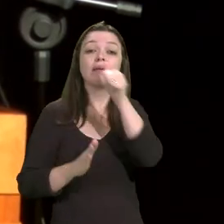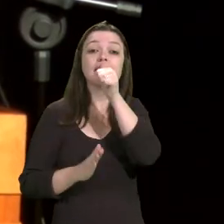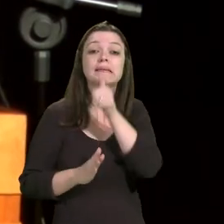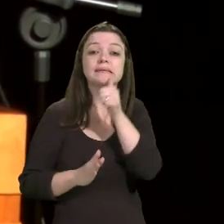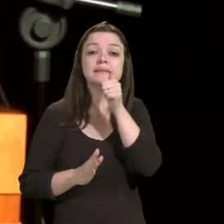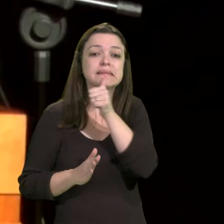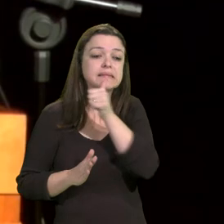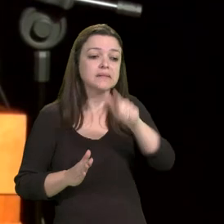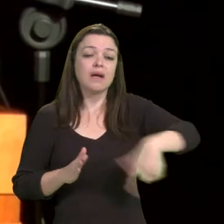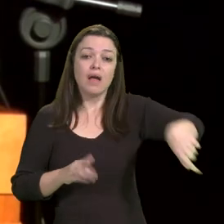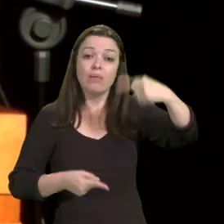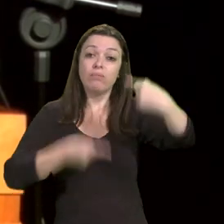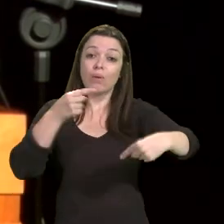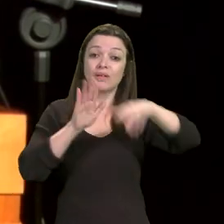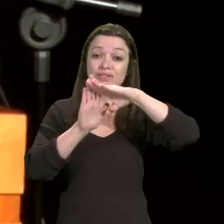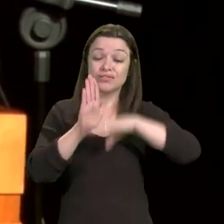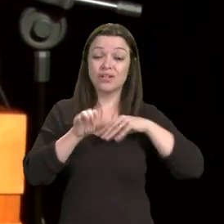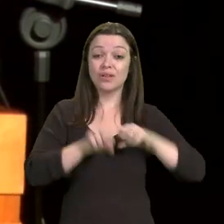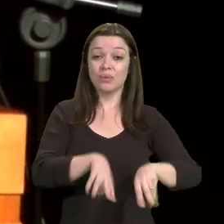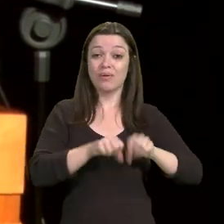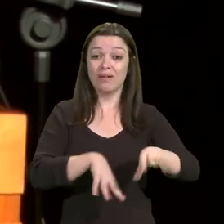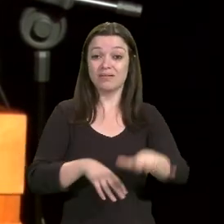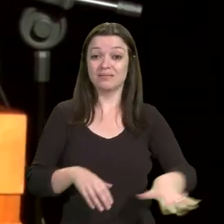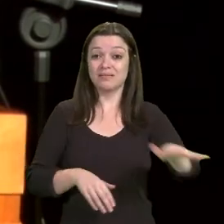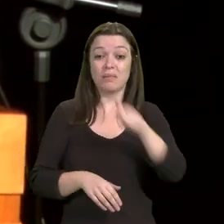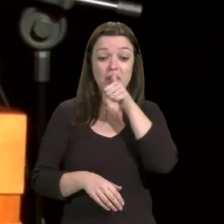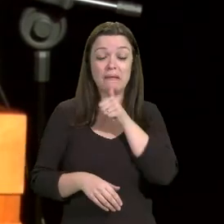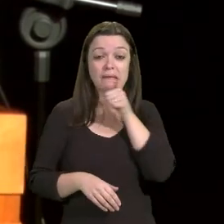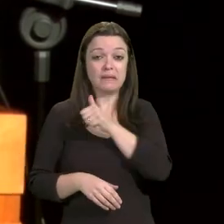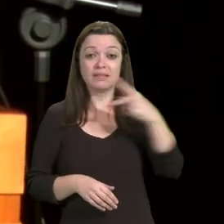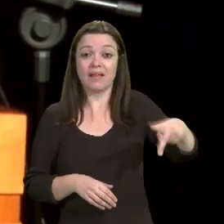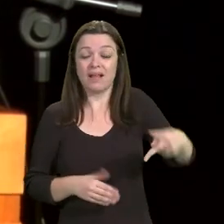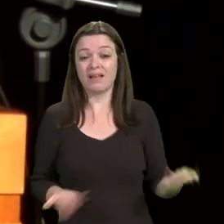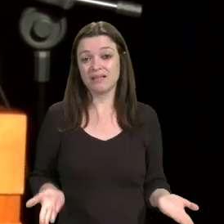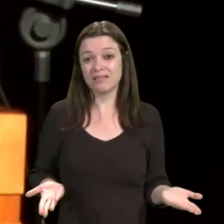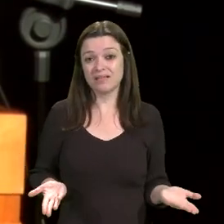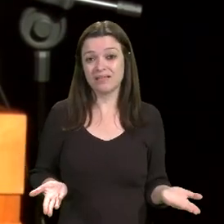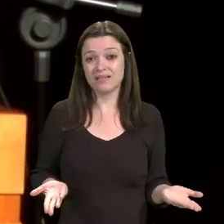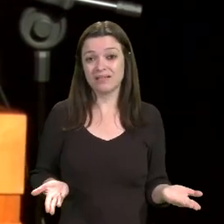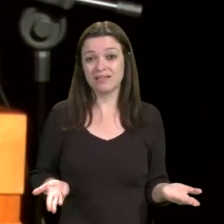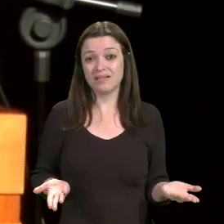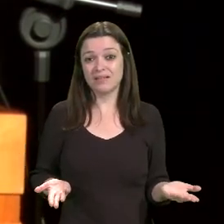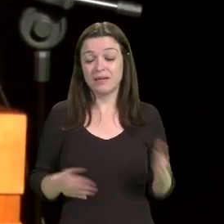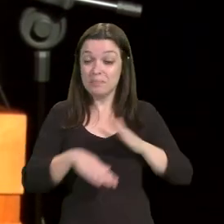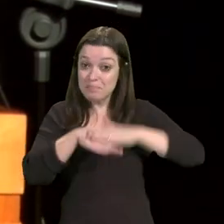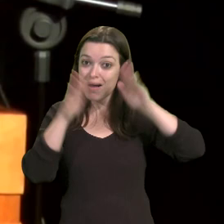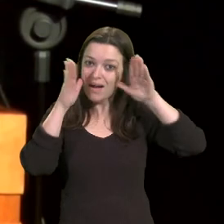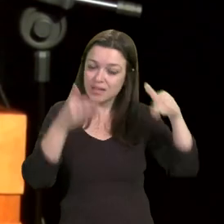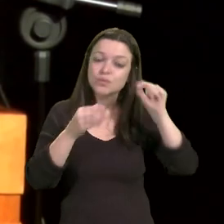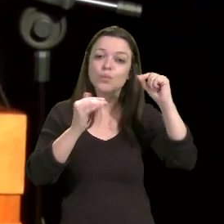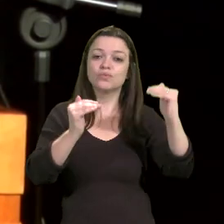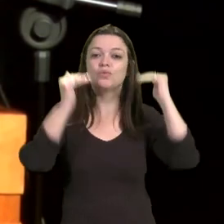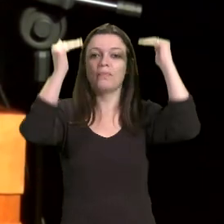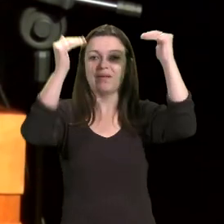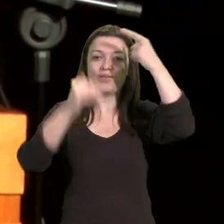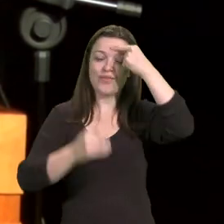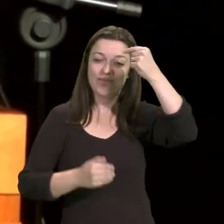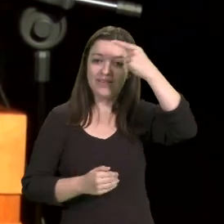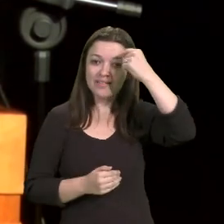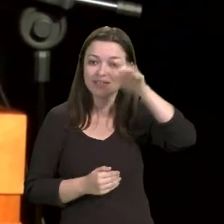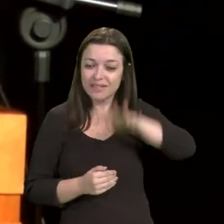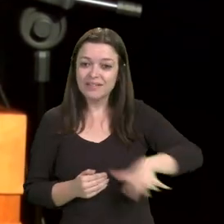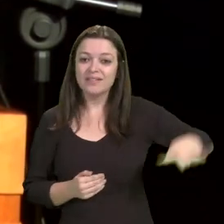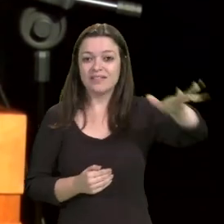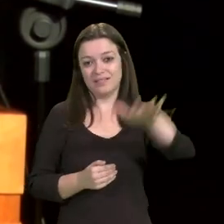políticas públicas de educação, mas especialmente as de educação superior e suas instituições,